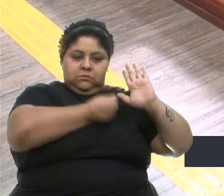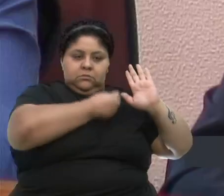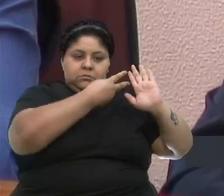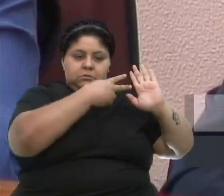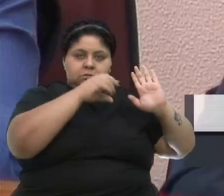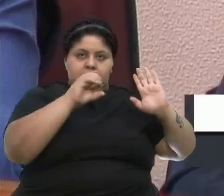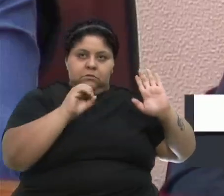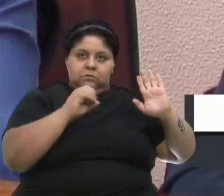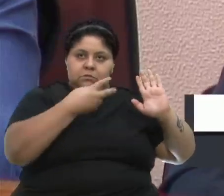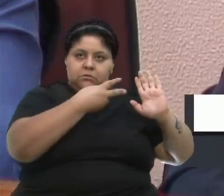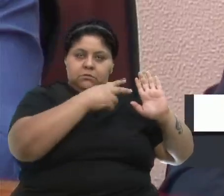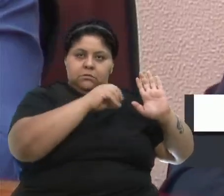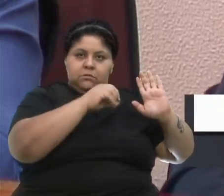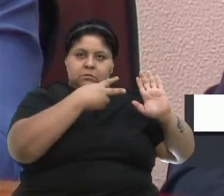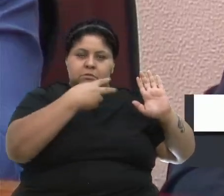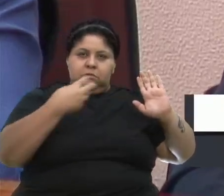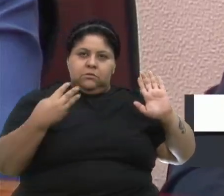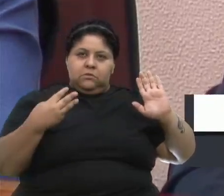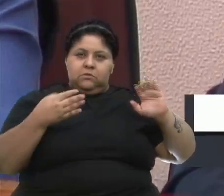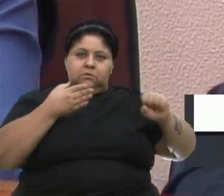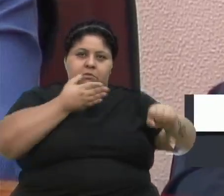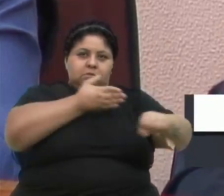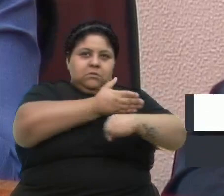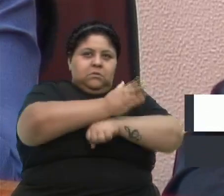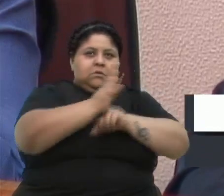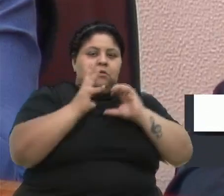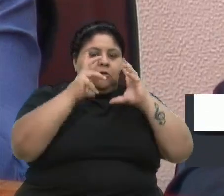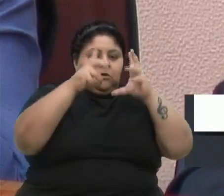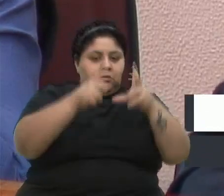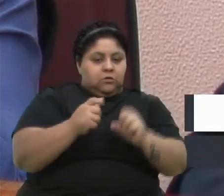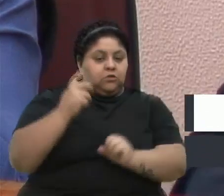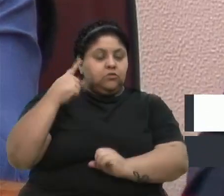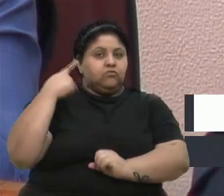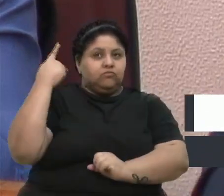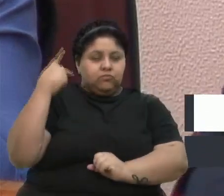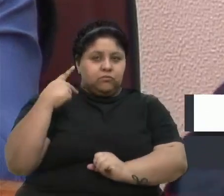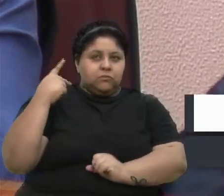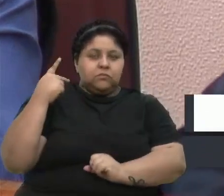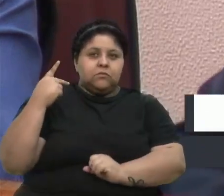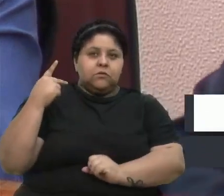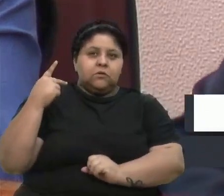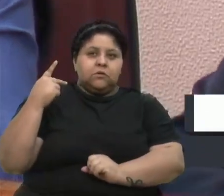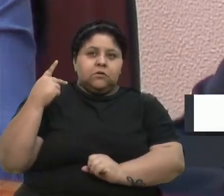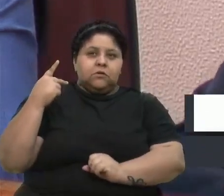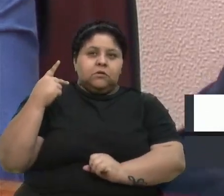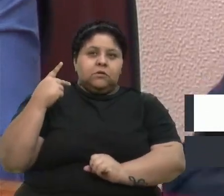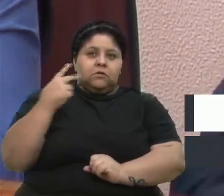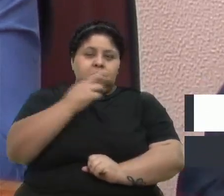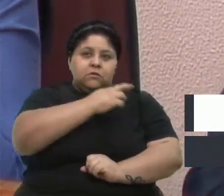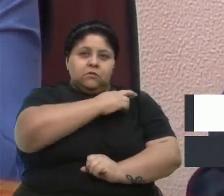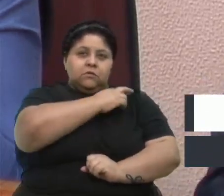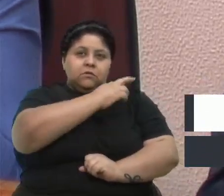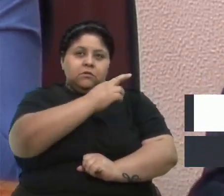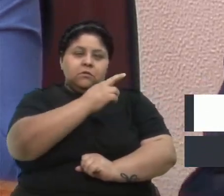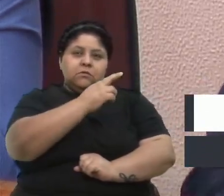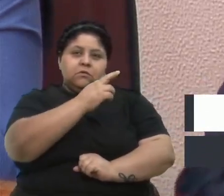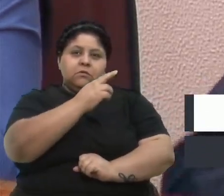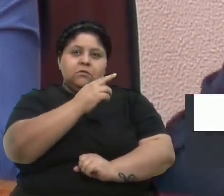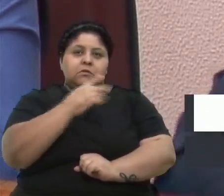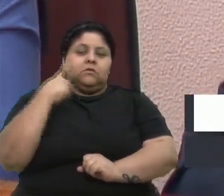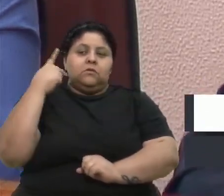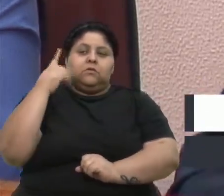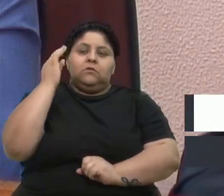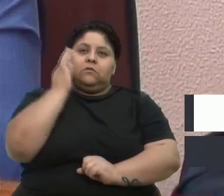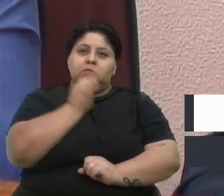-2023 foi aprovado por unanimidade com representação da colega Tatiana